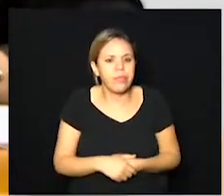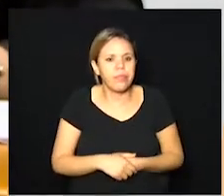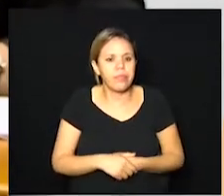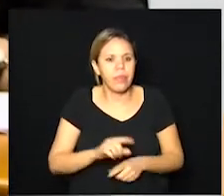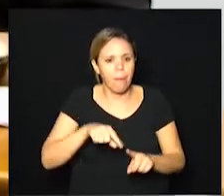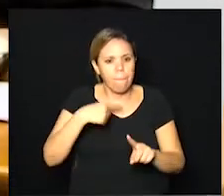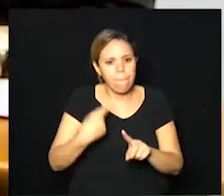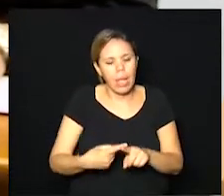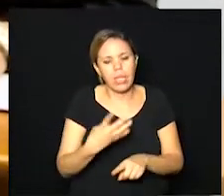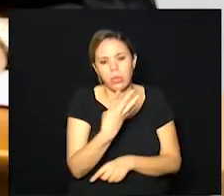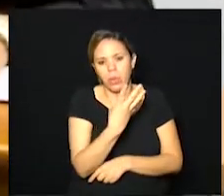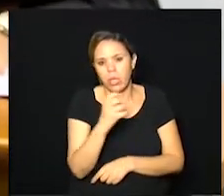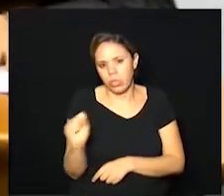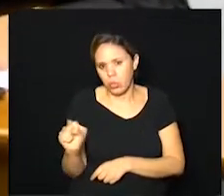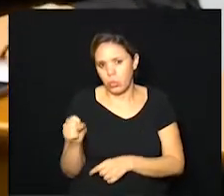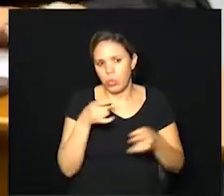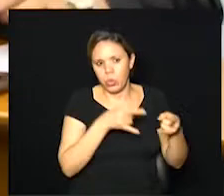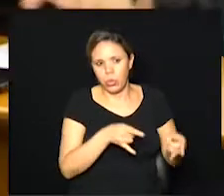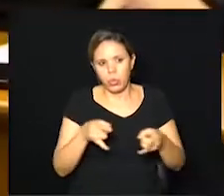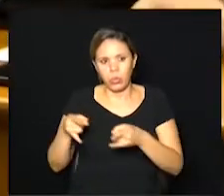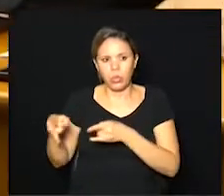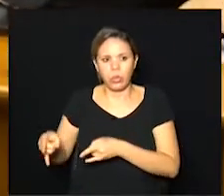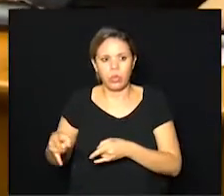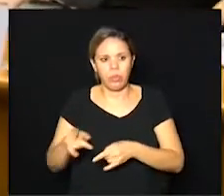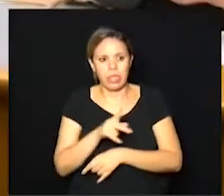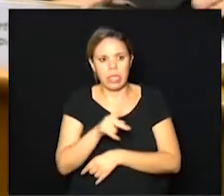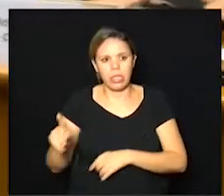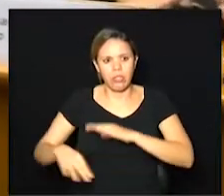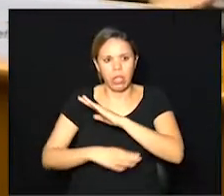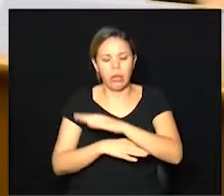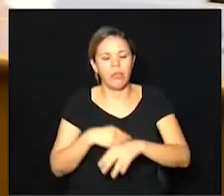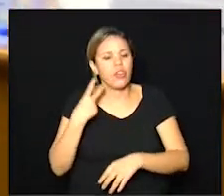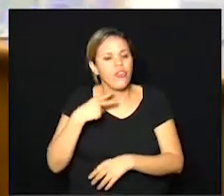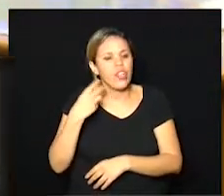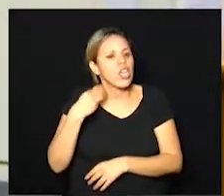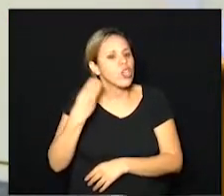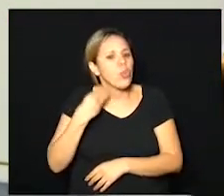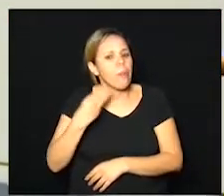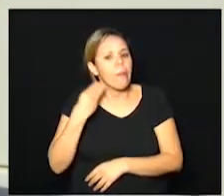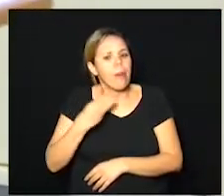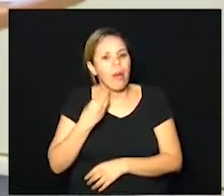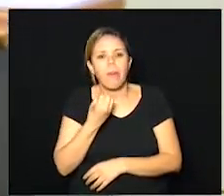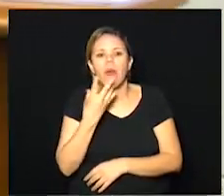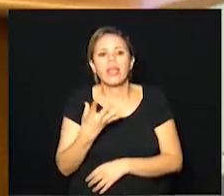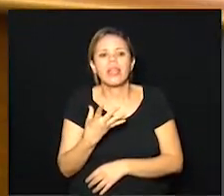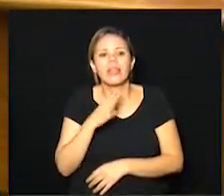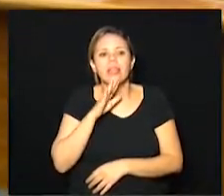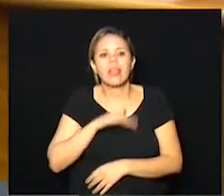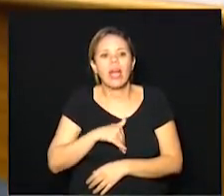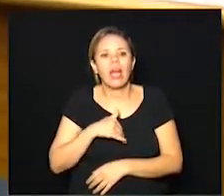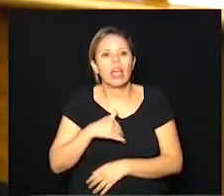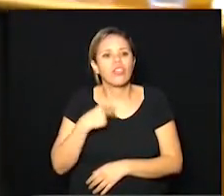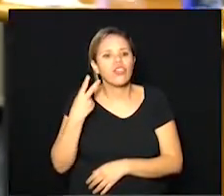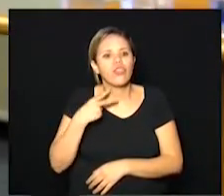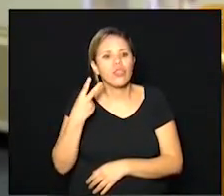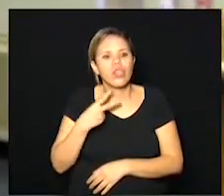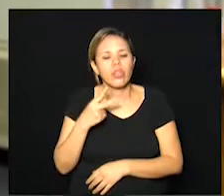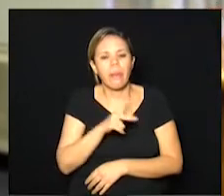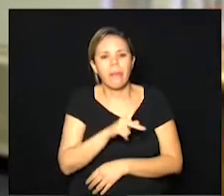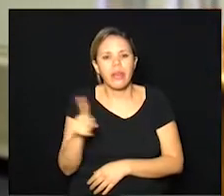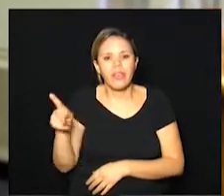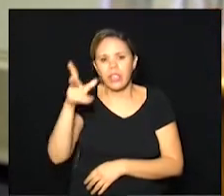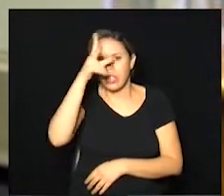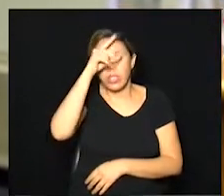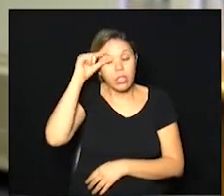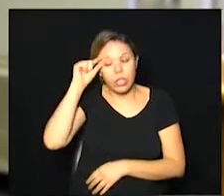48 leitos, o presidente da Câmara de Campinas, vereador Marcos Bernadeli. Boa tarde, vereador. Boa tarde, prefeito Jonas